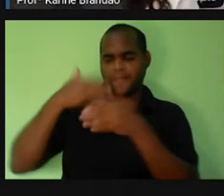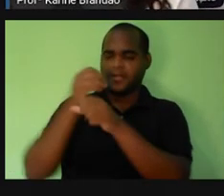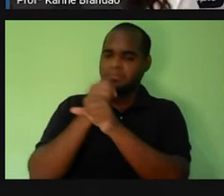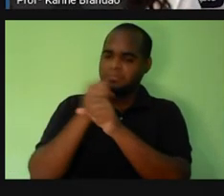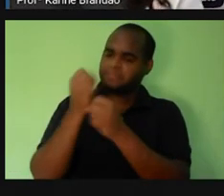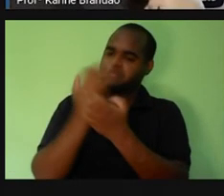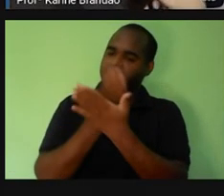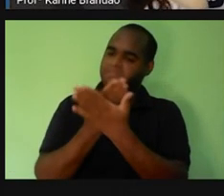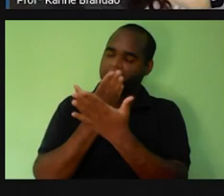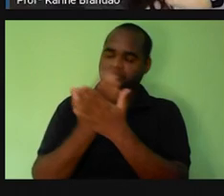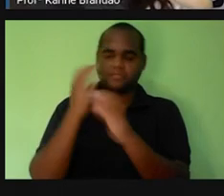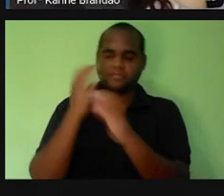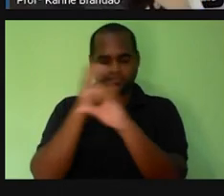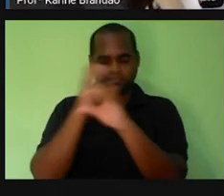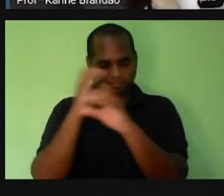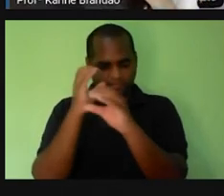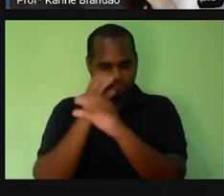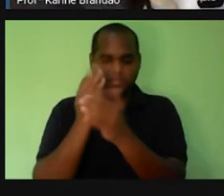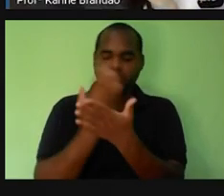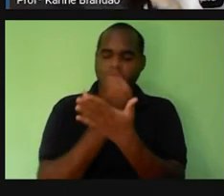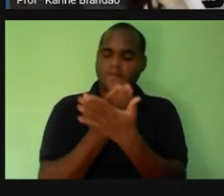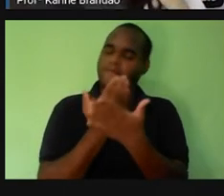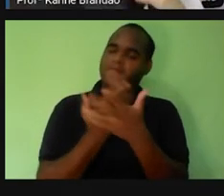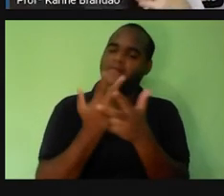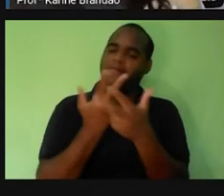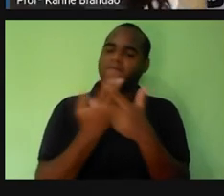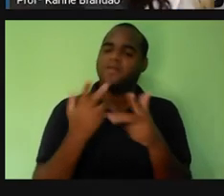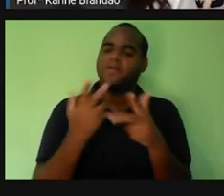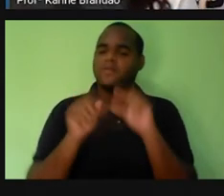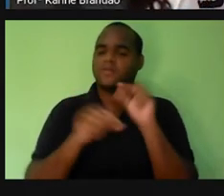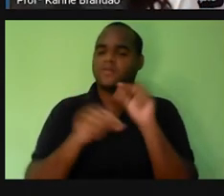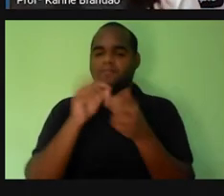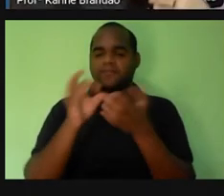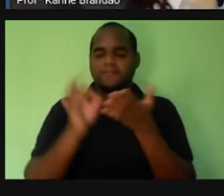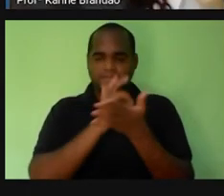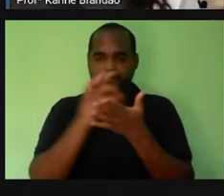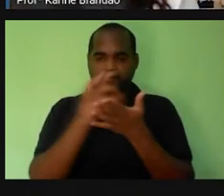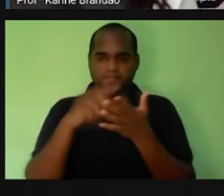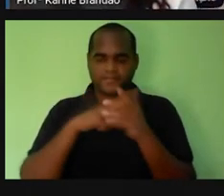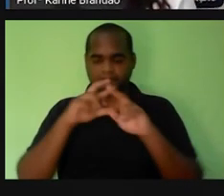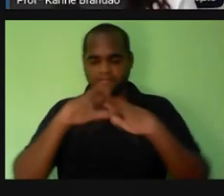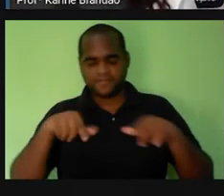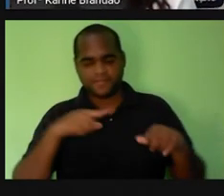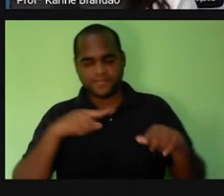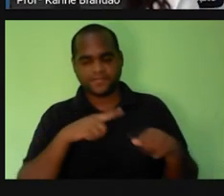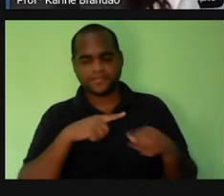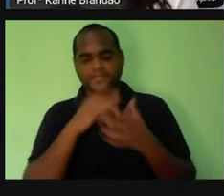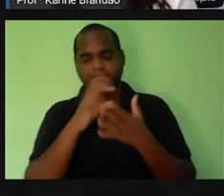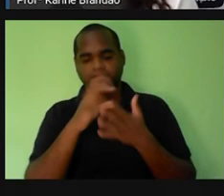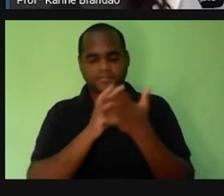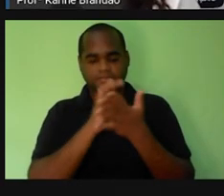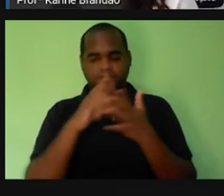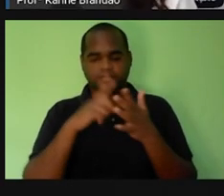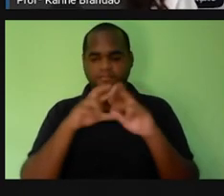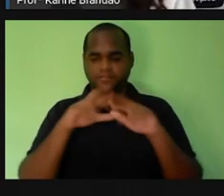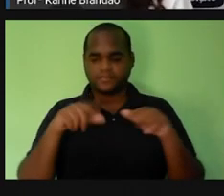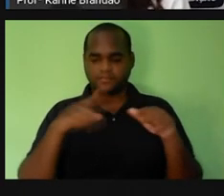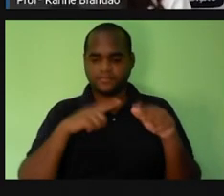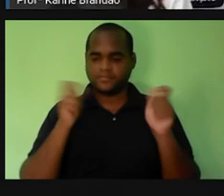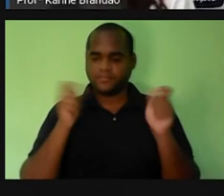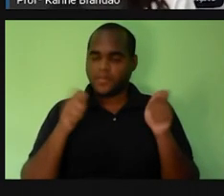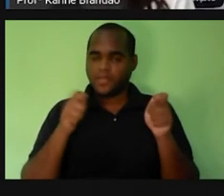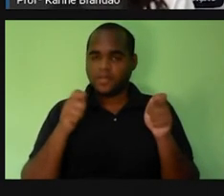microscópios, né? As suas células, as células dos seres vivos, e eles começaram a